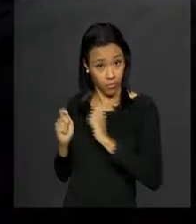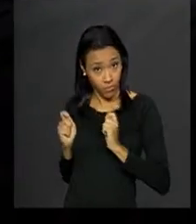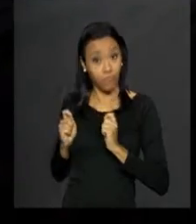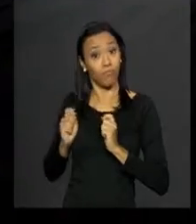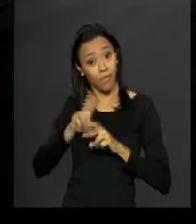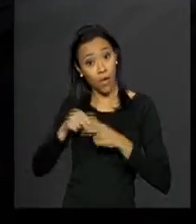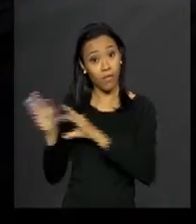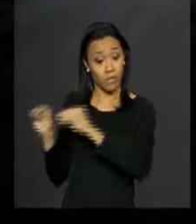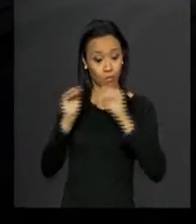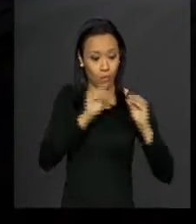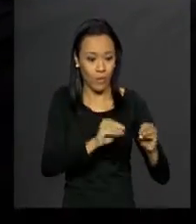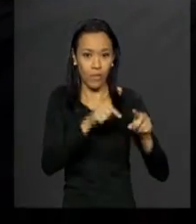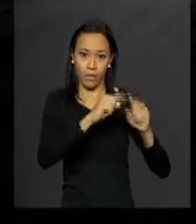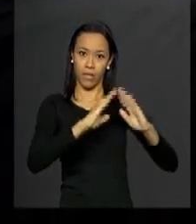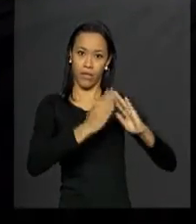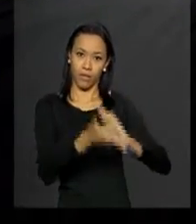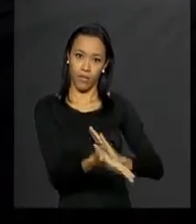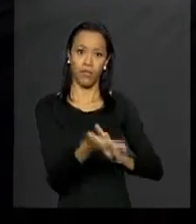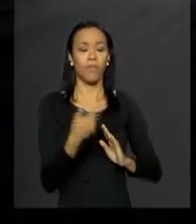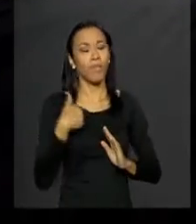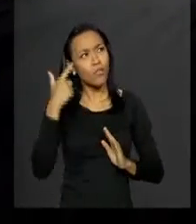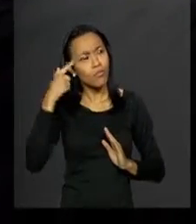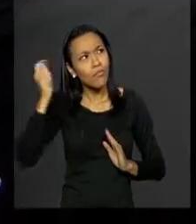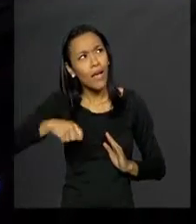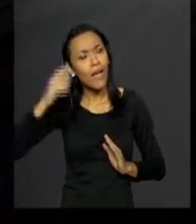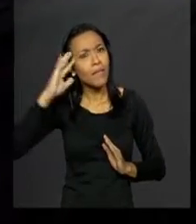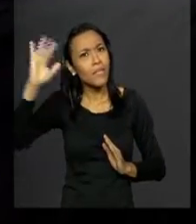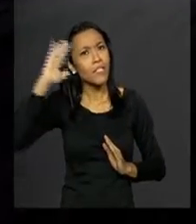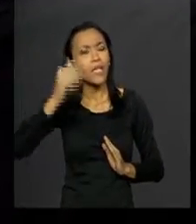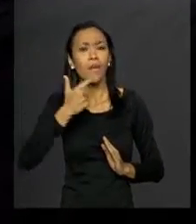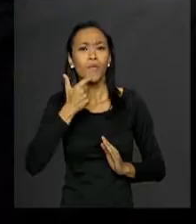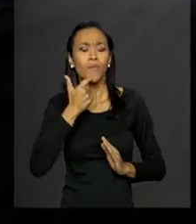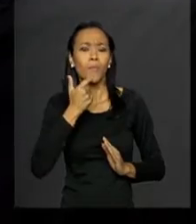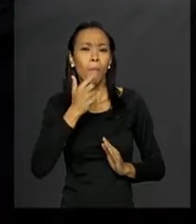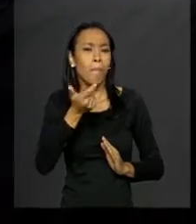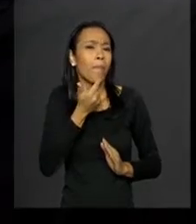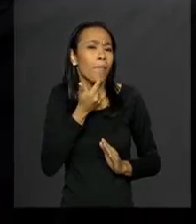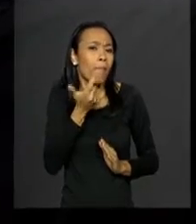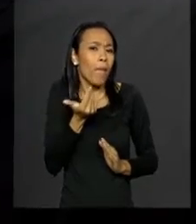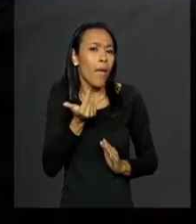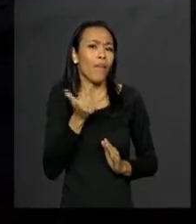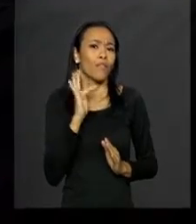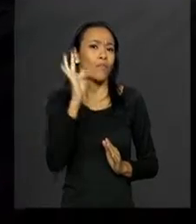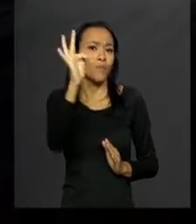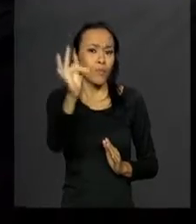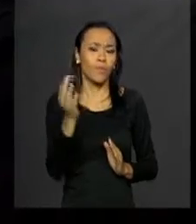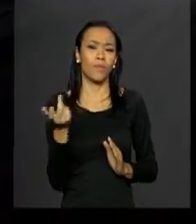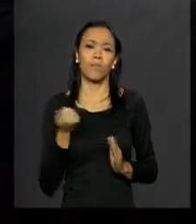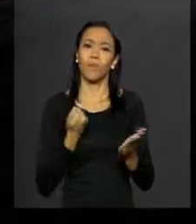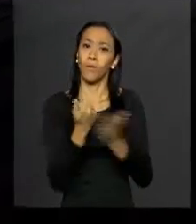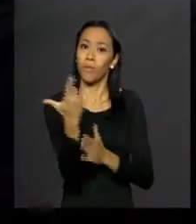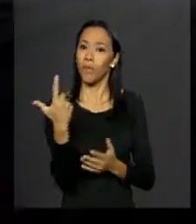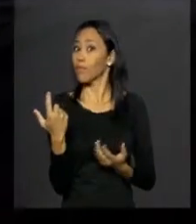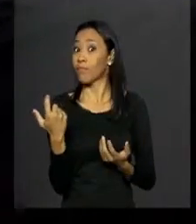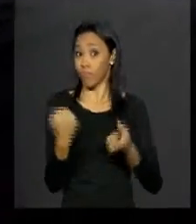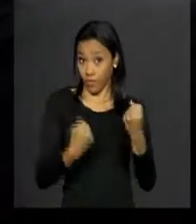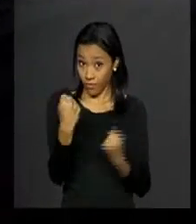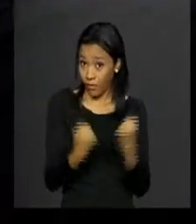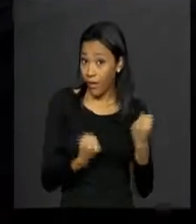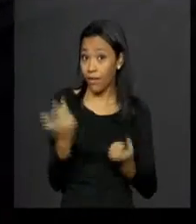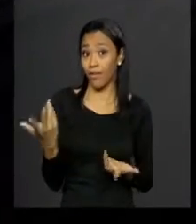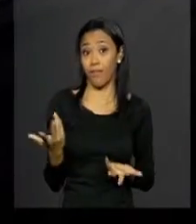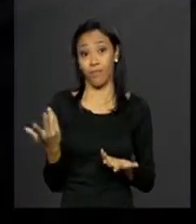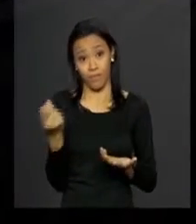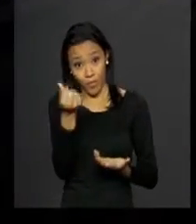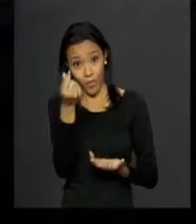mudança. Mas eu consigo imaginar num futuro próximo um investimento, de até conseguir comprar um carrinho, guardar um